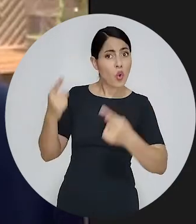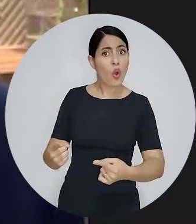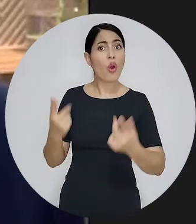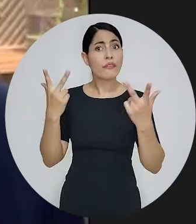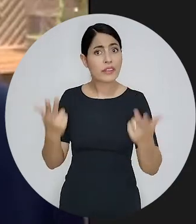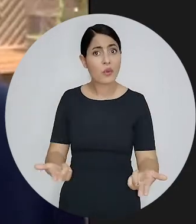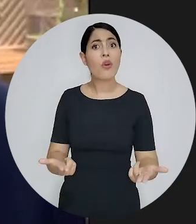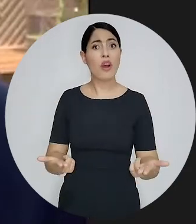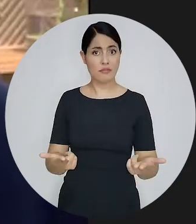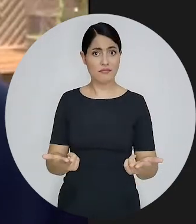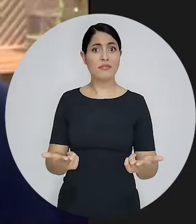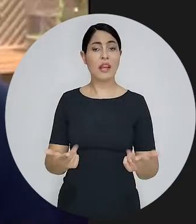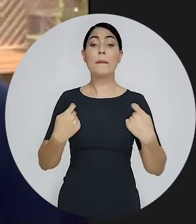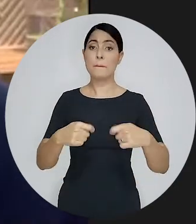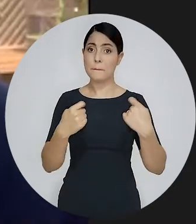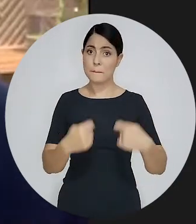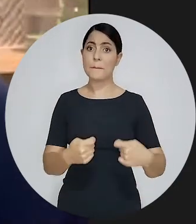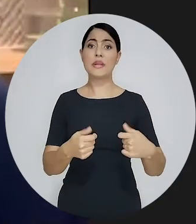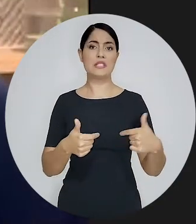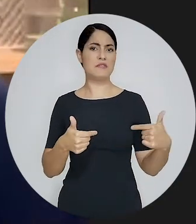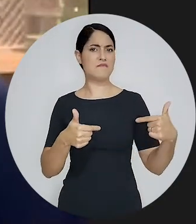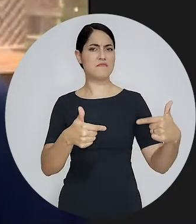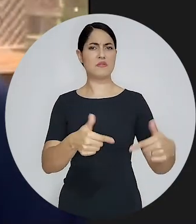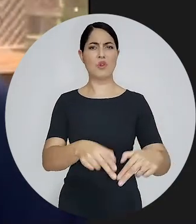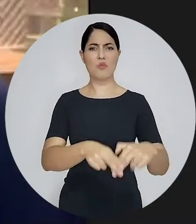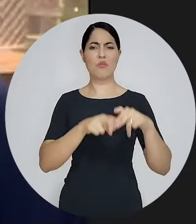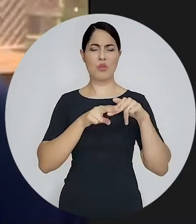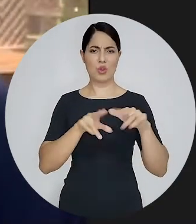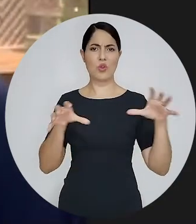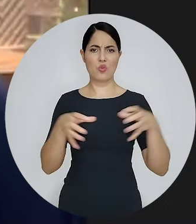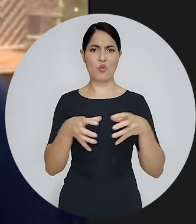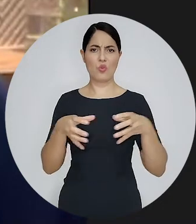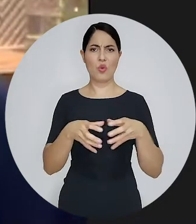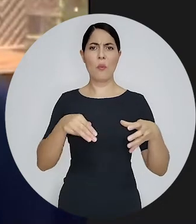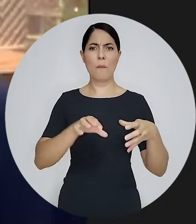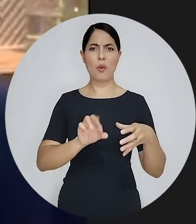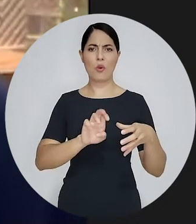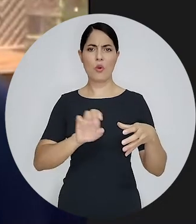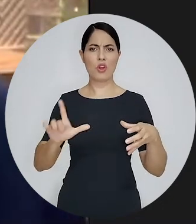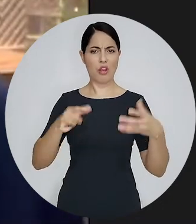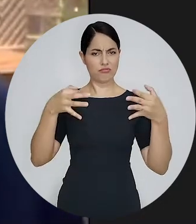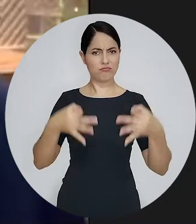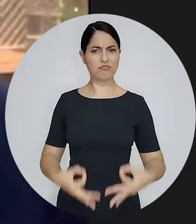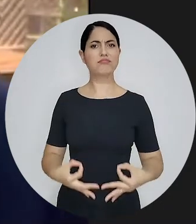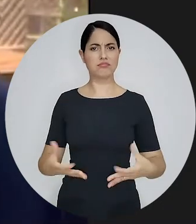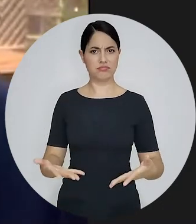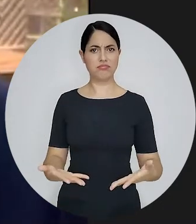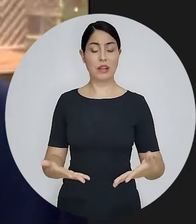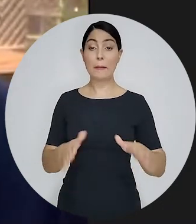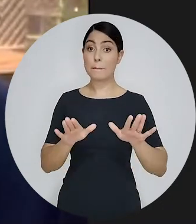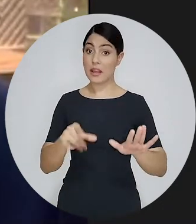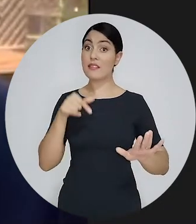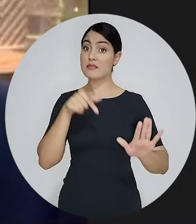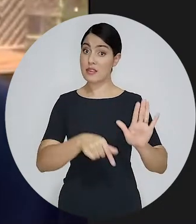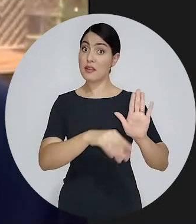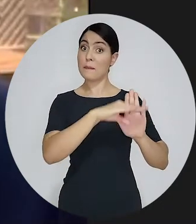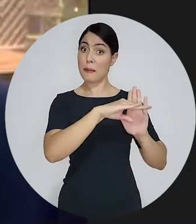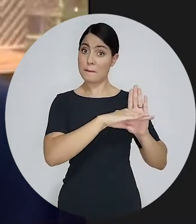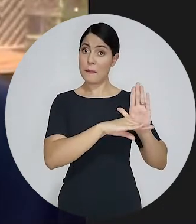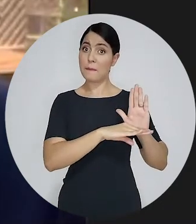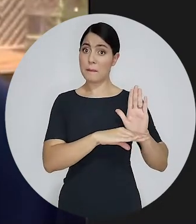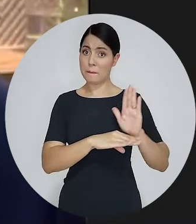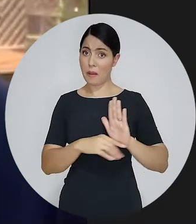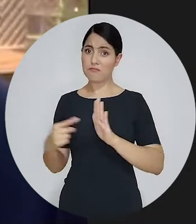advogadas brasileiras e que precisa ser reparado por dano coletivo moral e mais ainda é uma ação que pretende